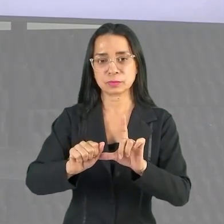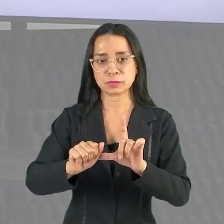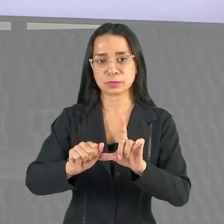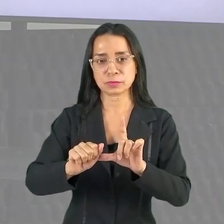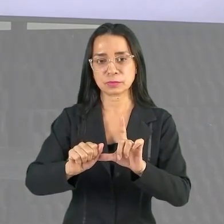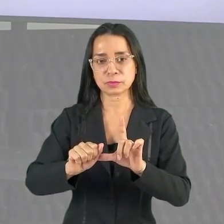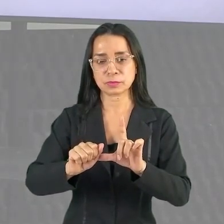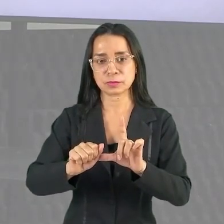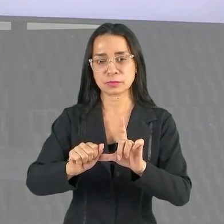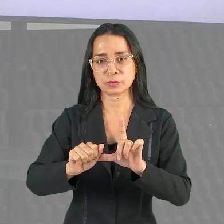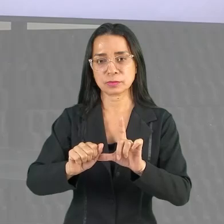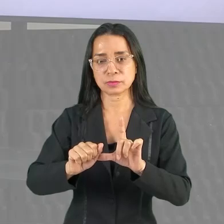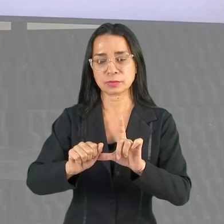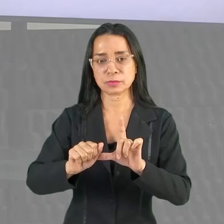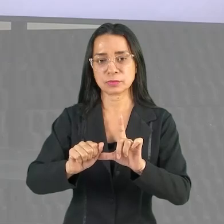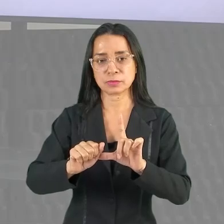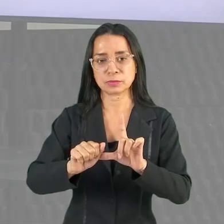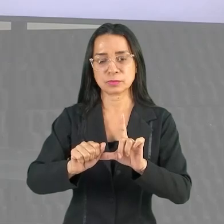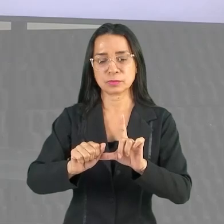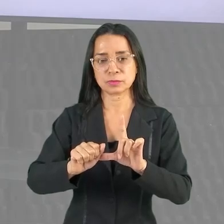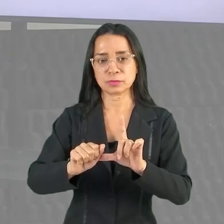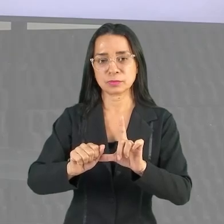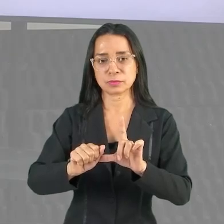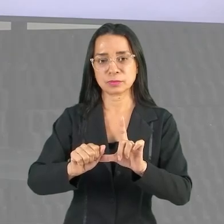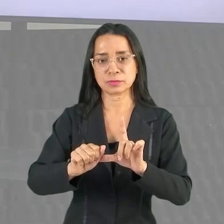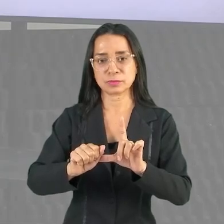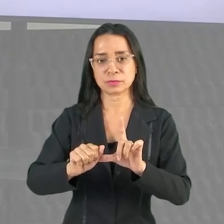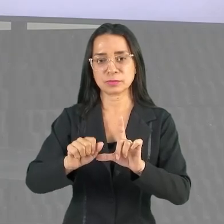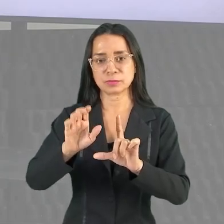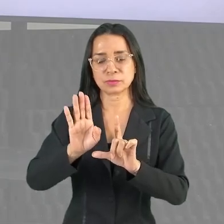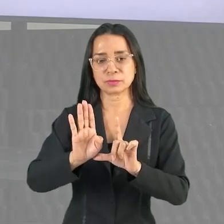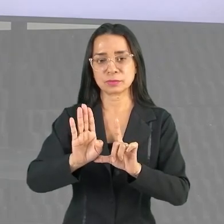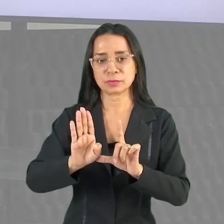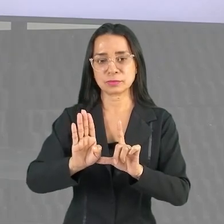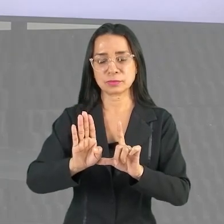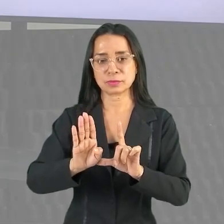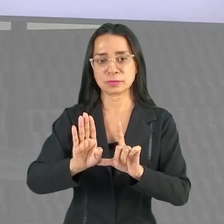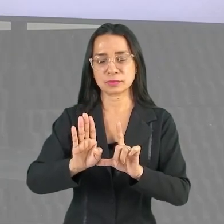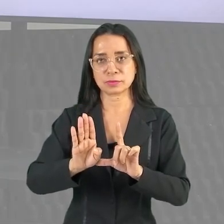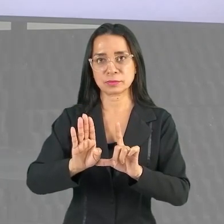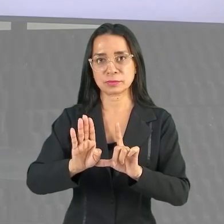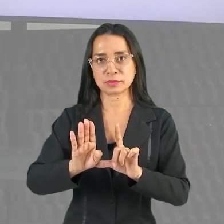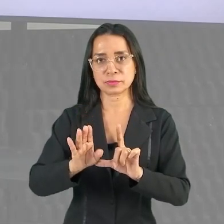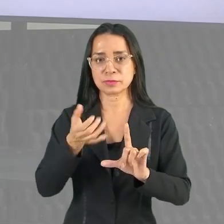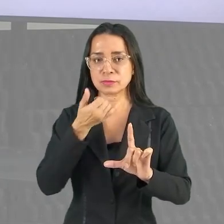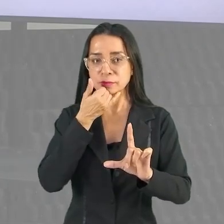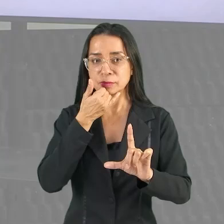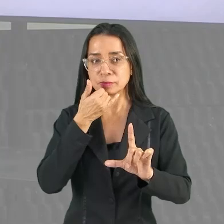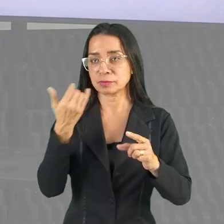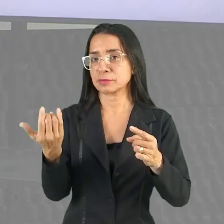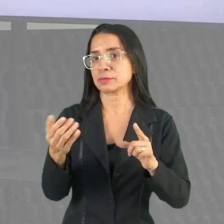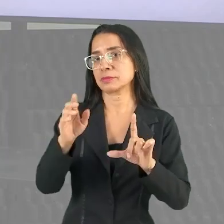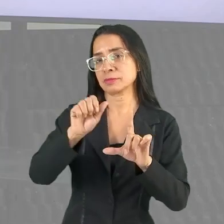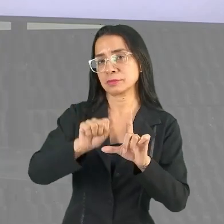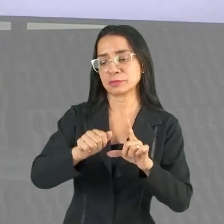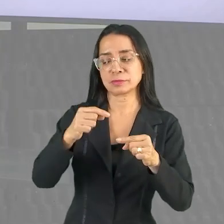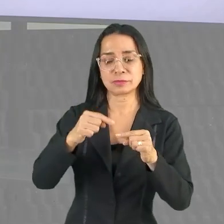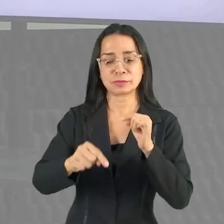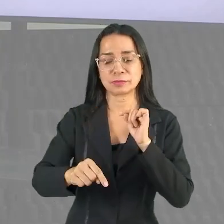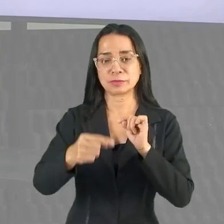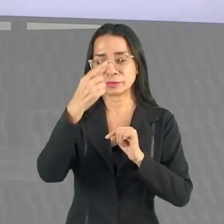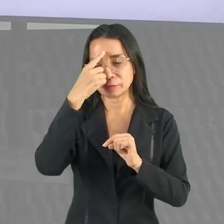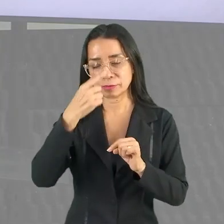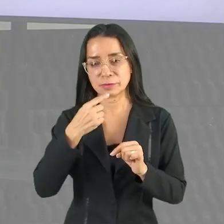por parte dos indivíduos. Então, a letra A não está de acordo com, principalmente com a